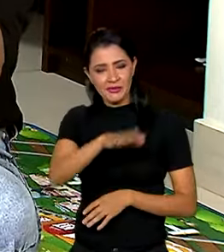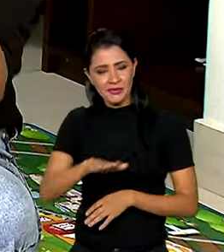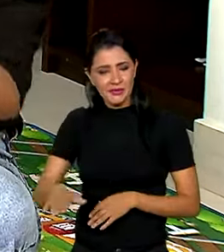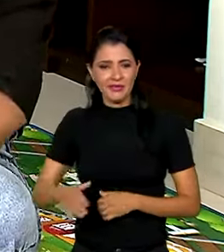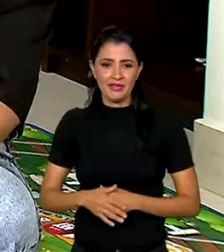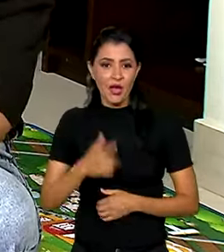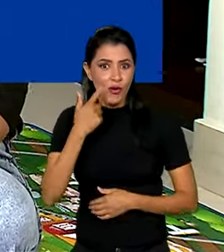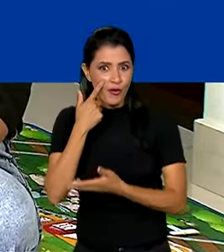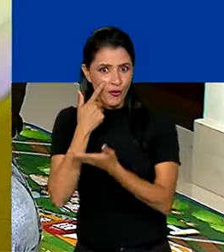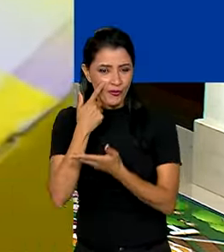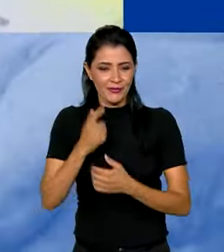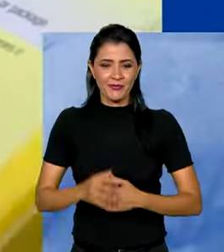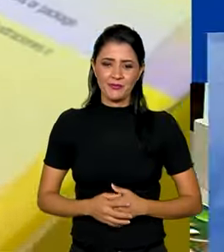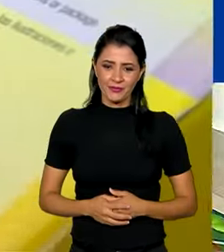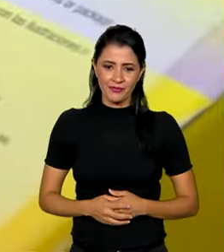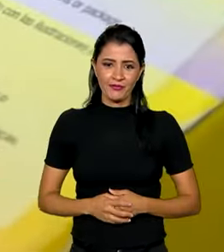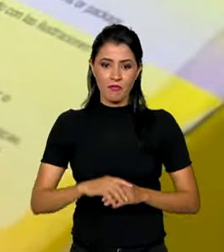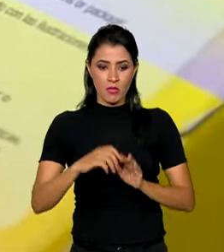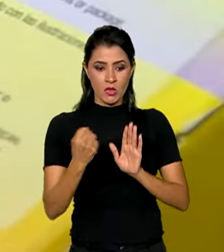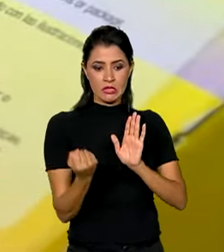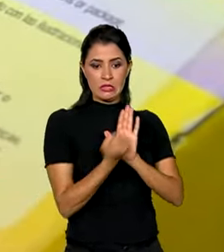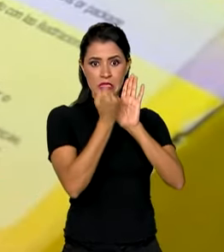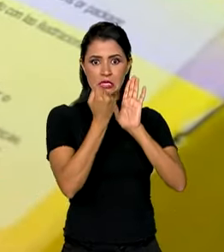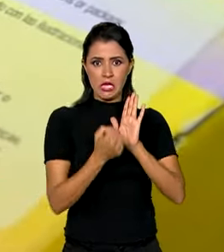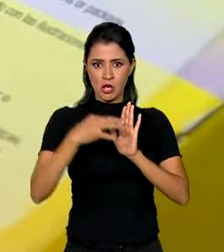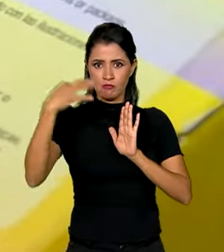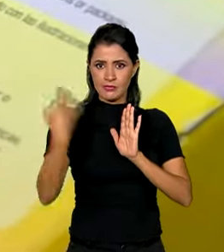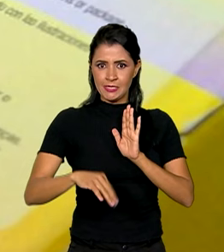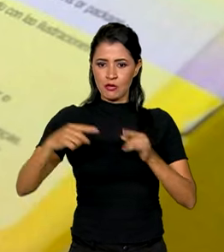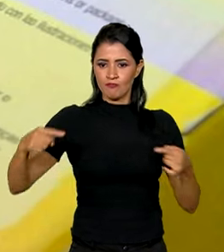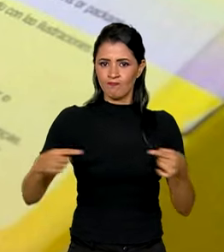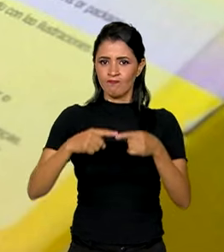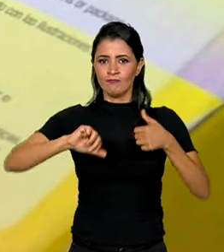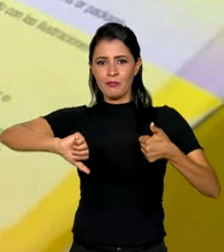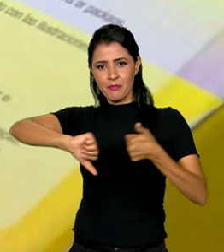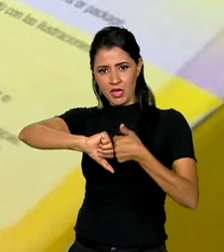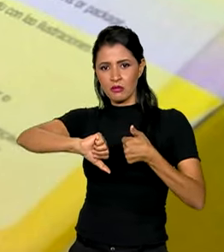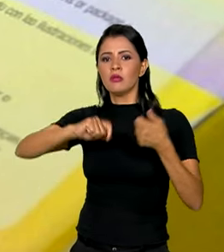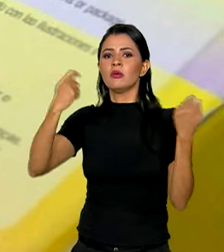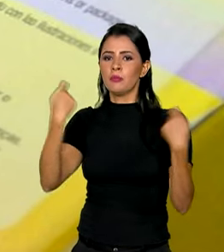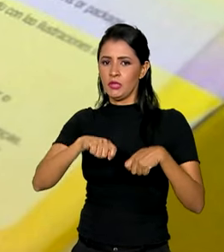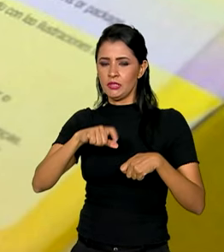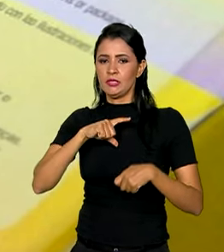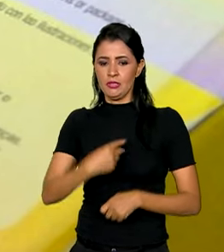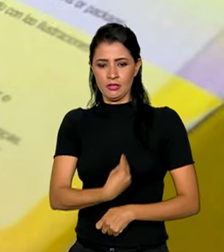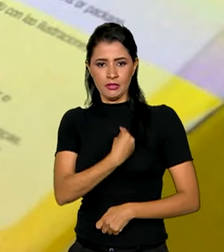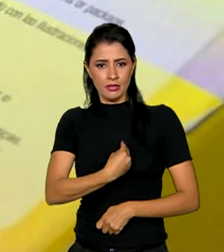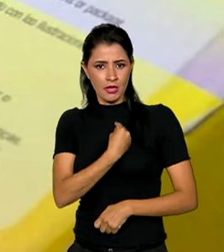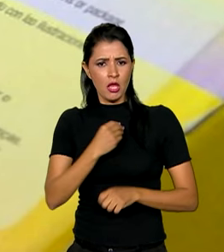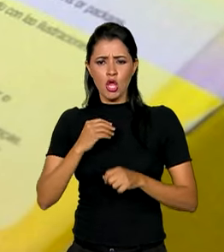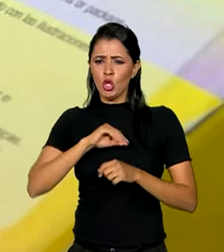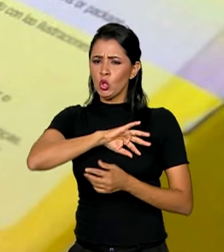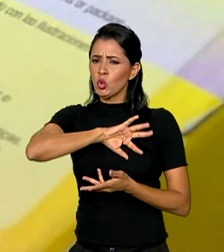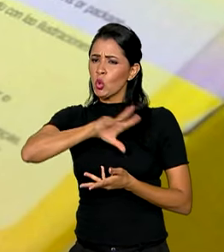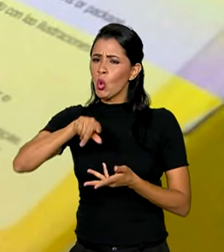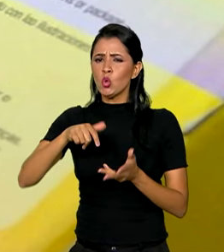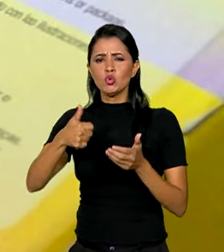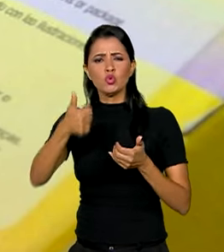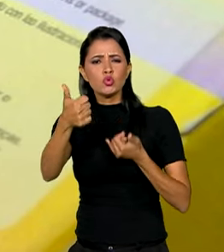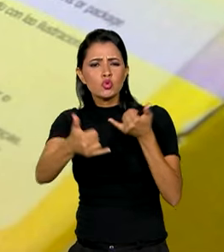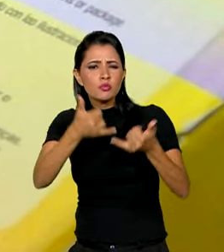Olha só. O selo de conformidade do Inmetro deve estar presente em todos os brinquedos